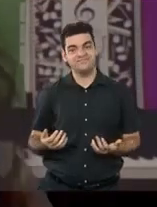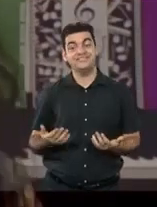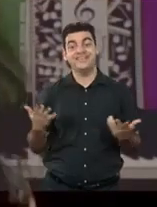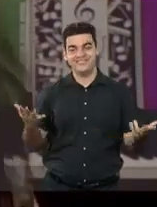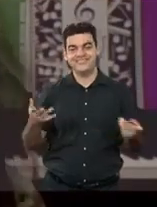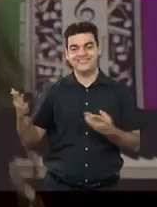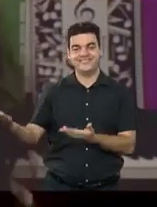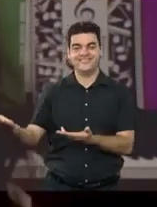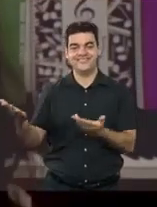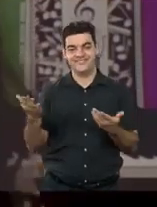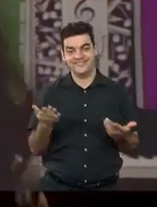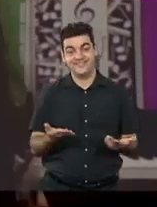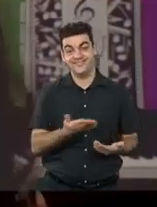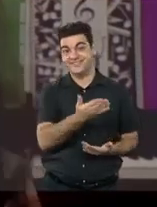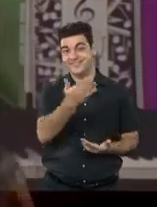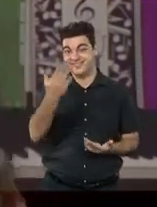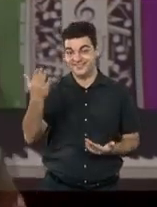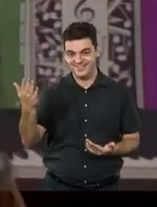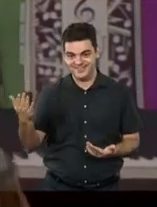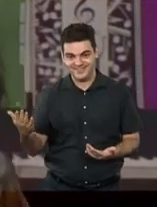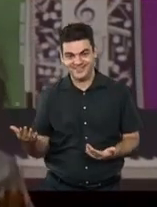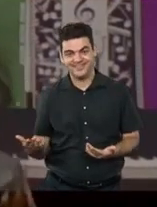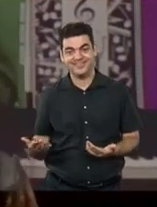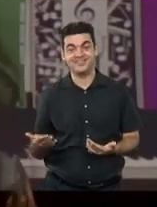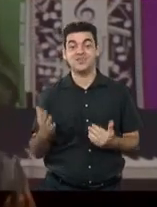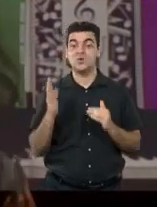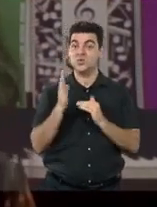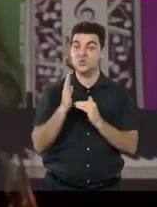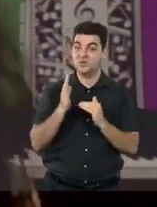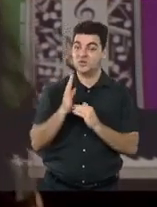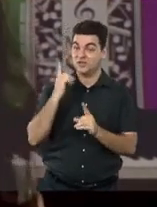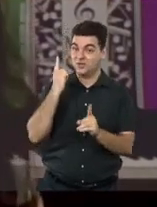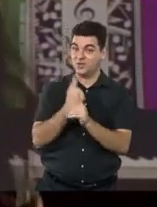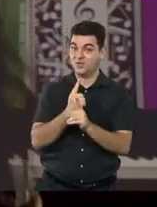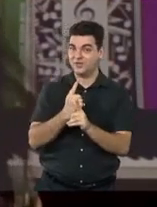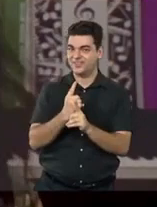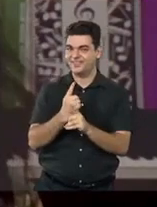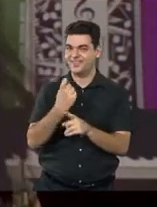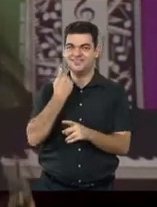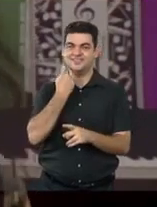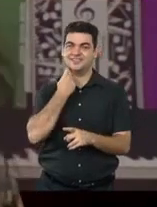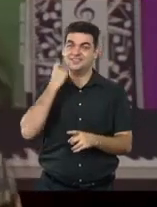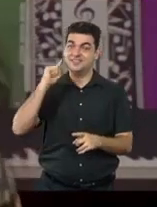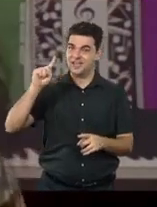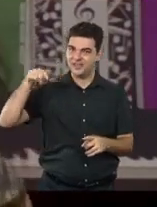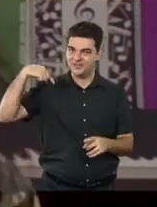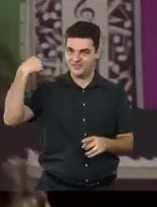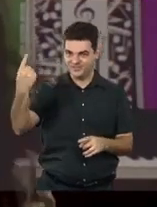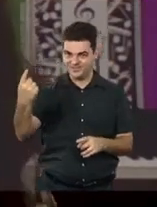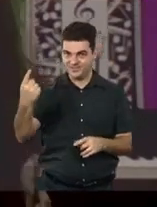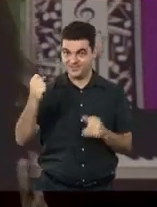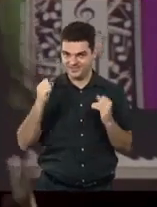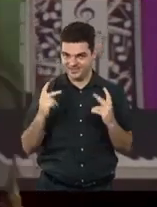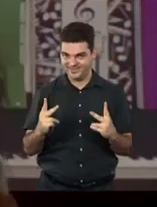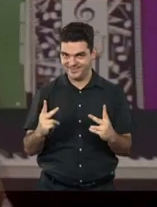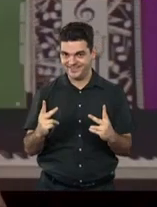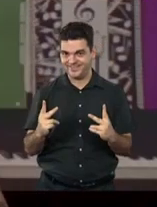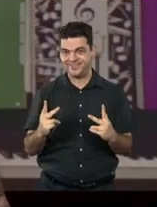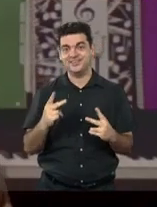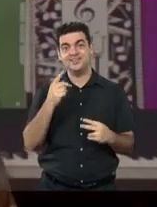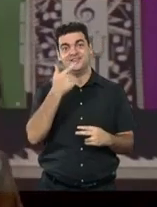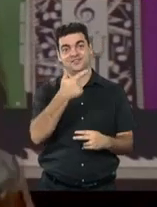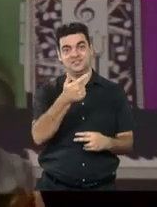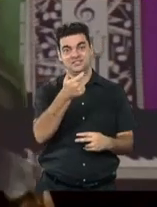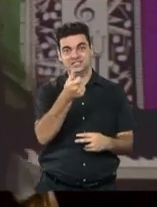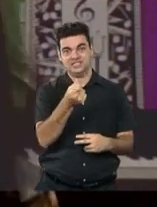Convidamos a todas e a todos para o último encontro desta série Mulheres Debate que vai acontecer na próxima sexta-feira, dia 26